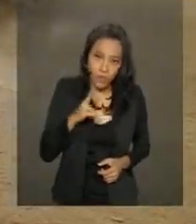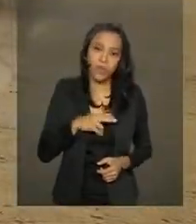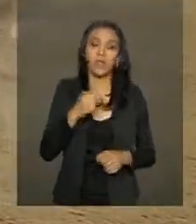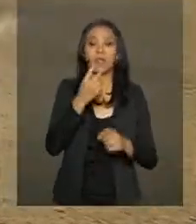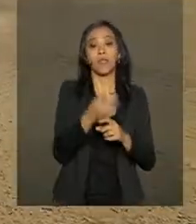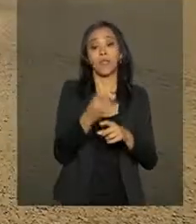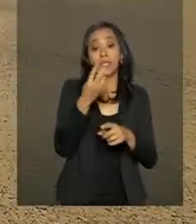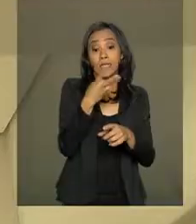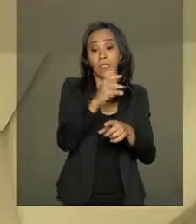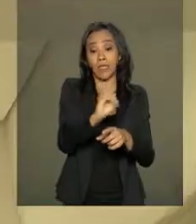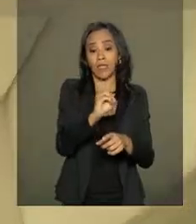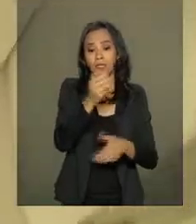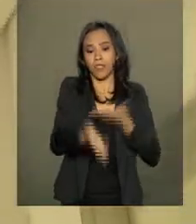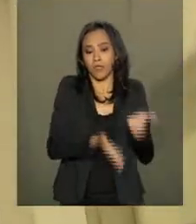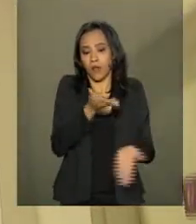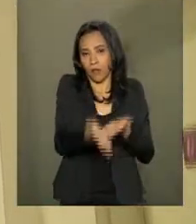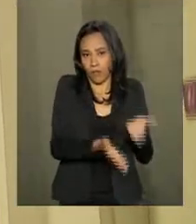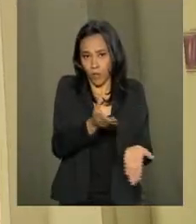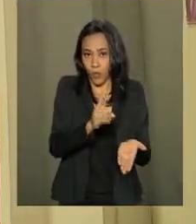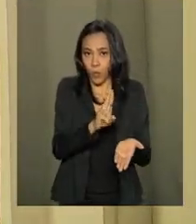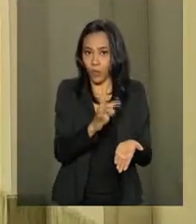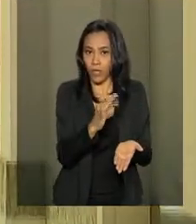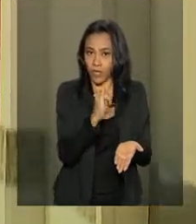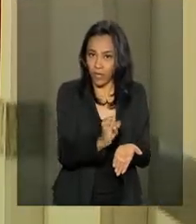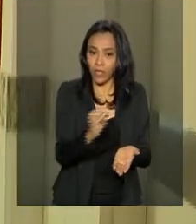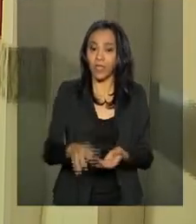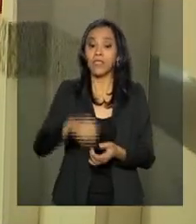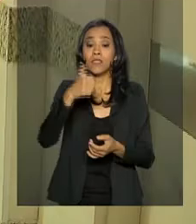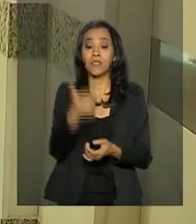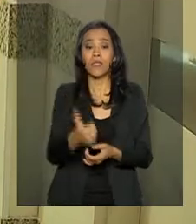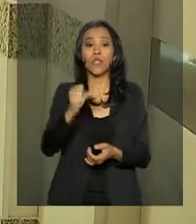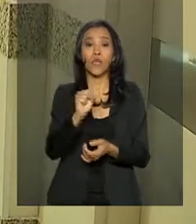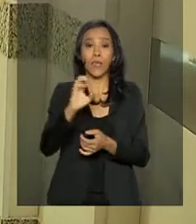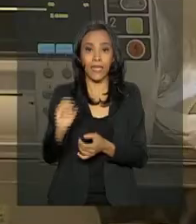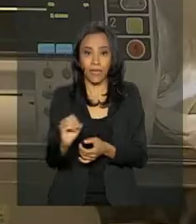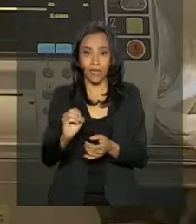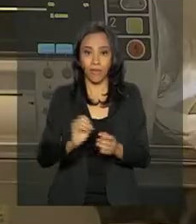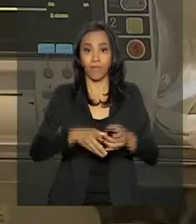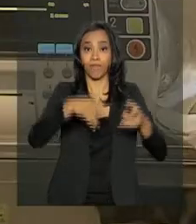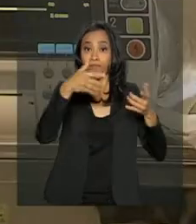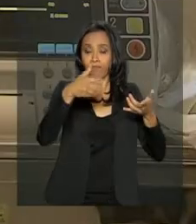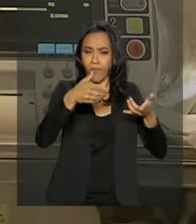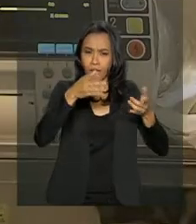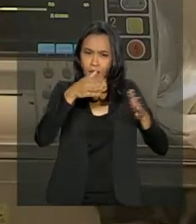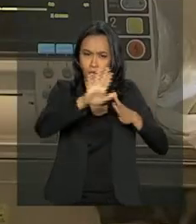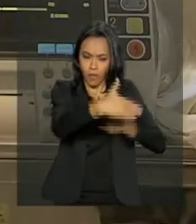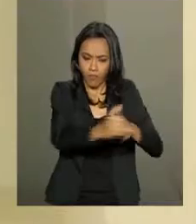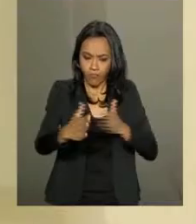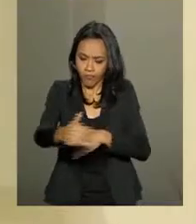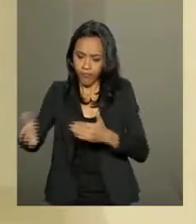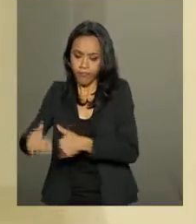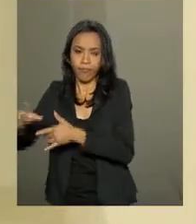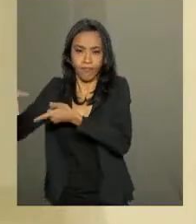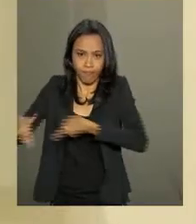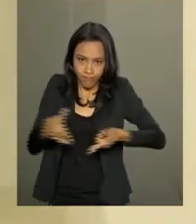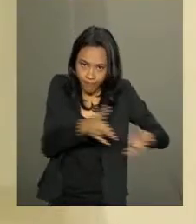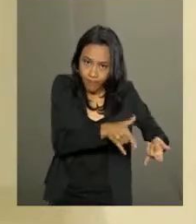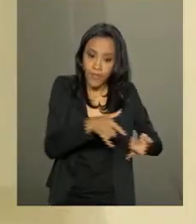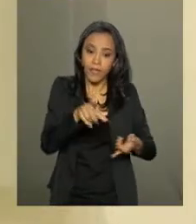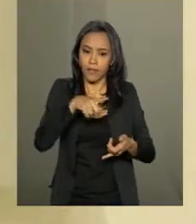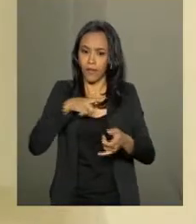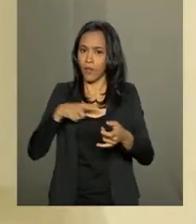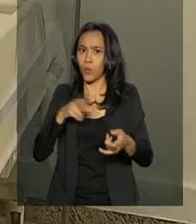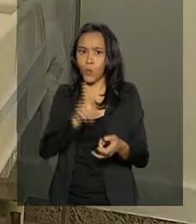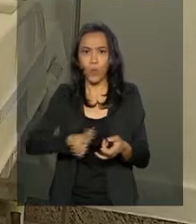de terapia intensiva e 180 apartamentos. A construção é moderna, com equipamentos de alta tecnologia,